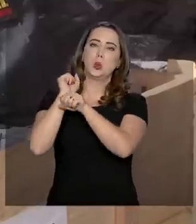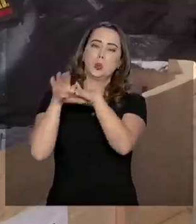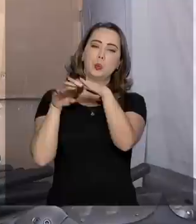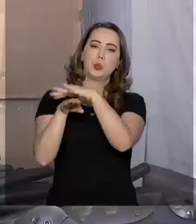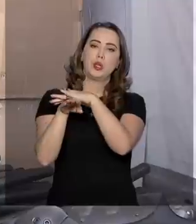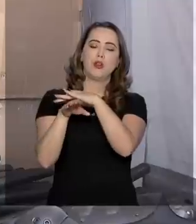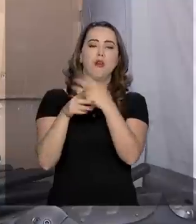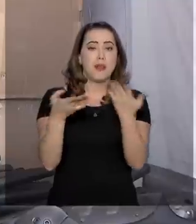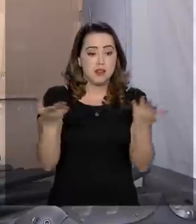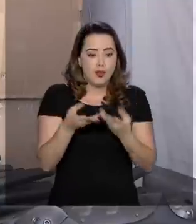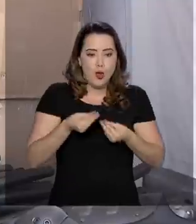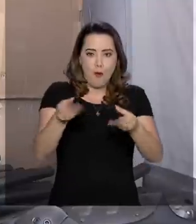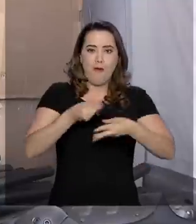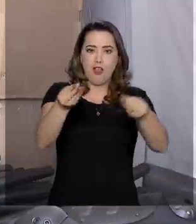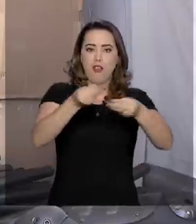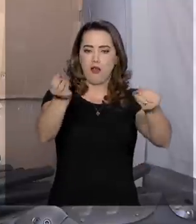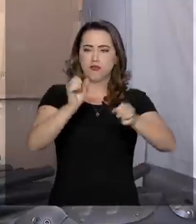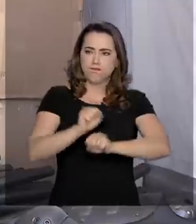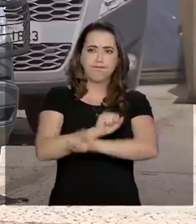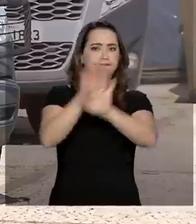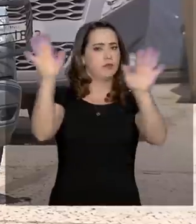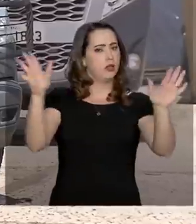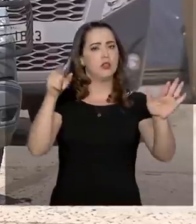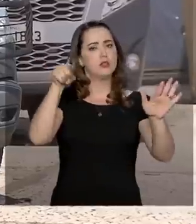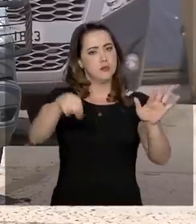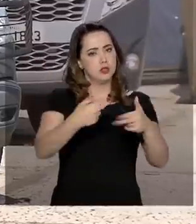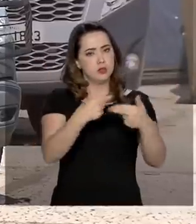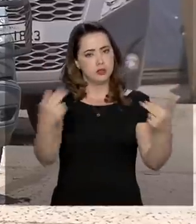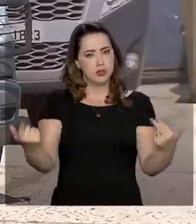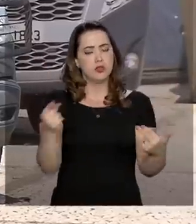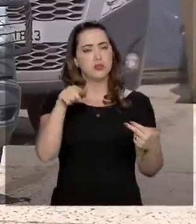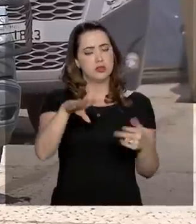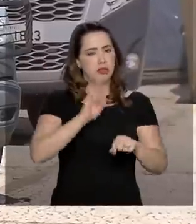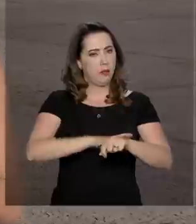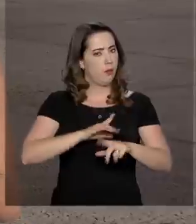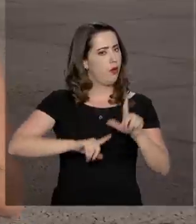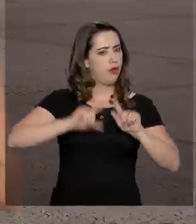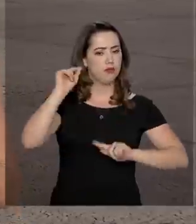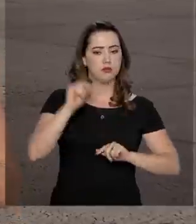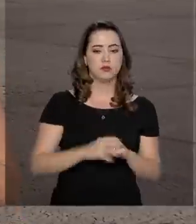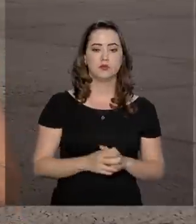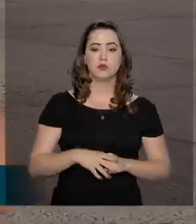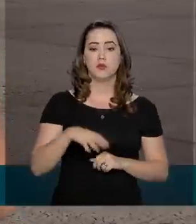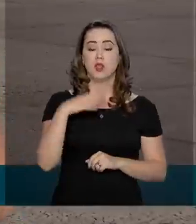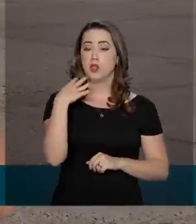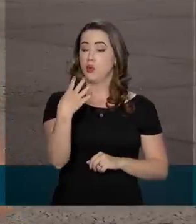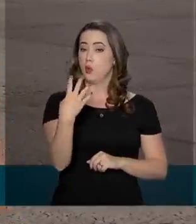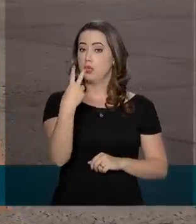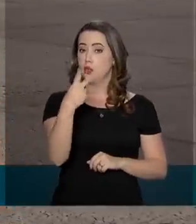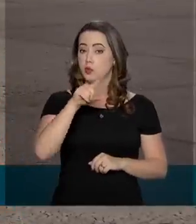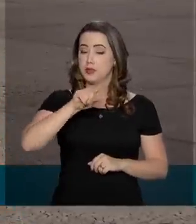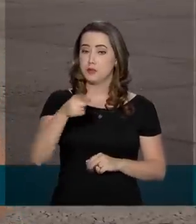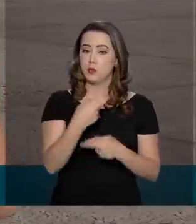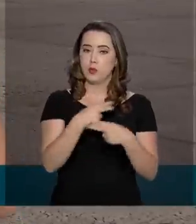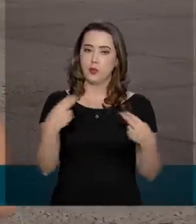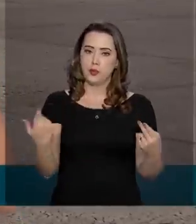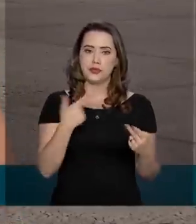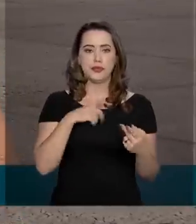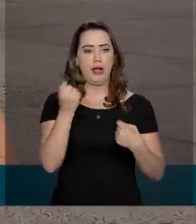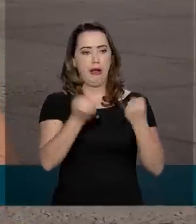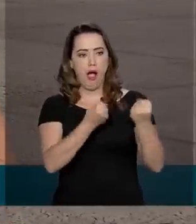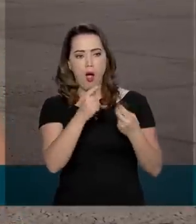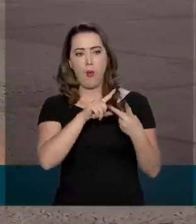públicos. O trabalho de inventariado foi feito em tempo recorde. São 42 mil itens entre